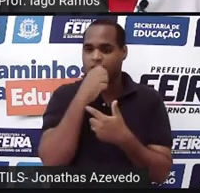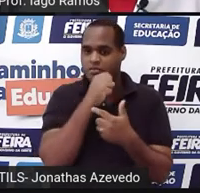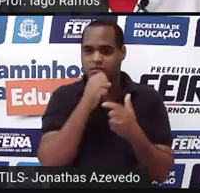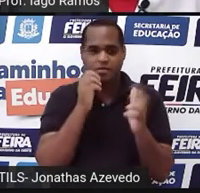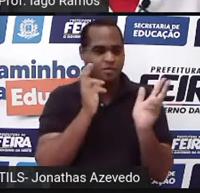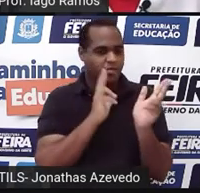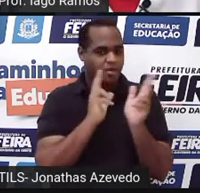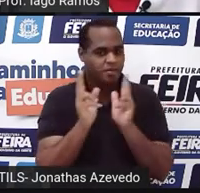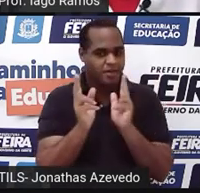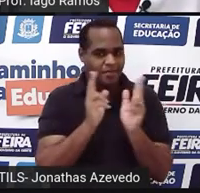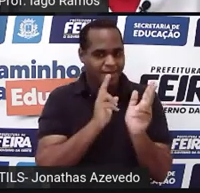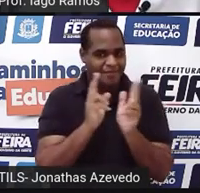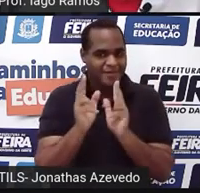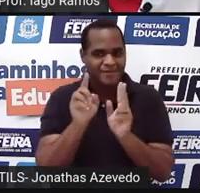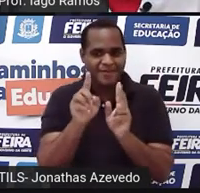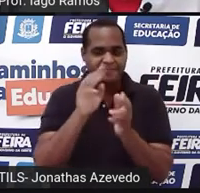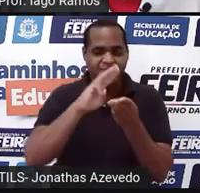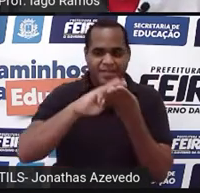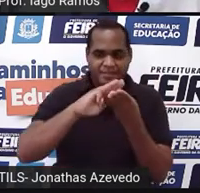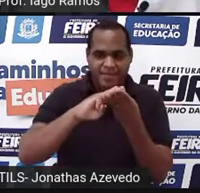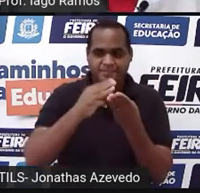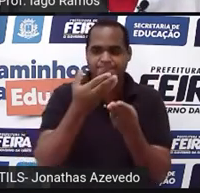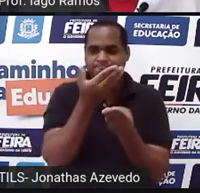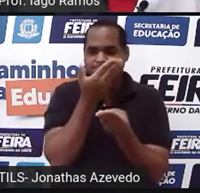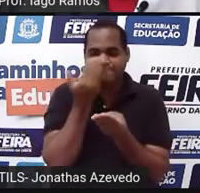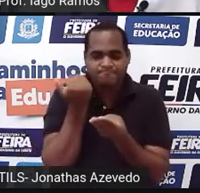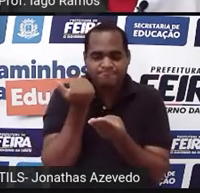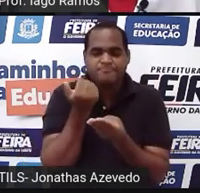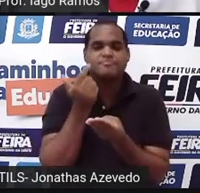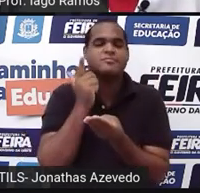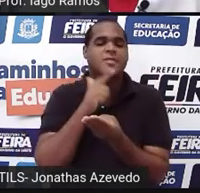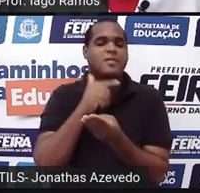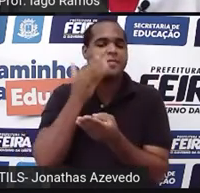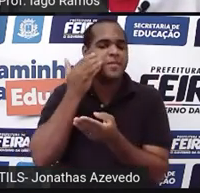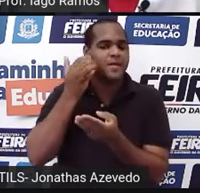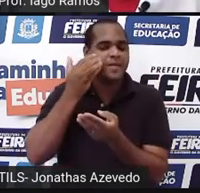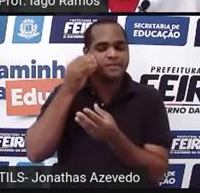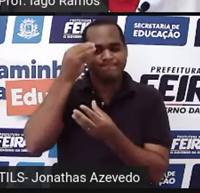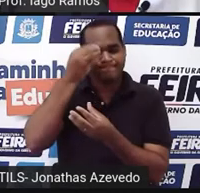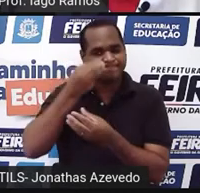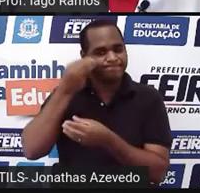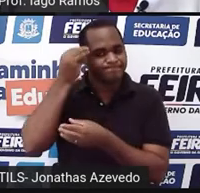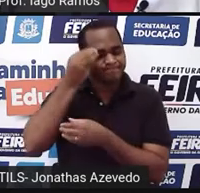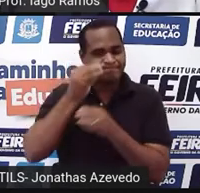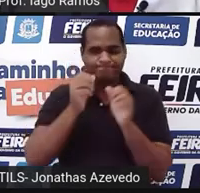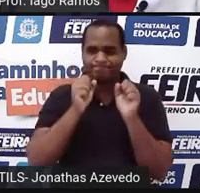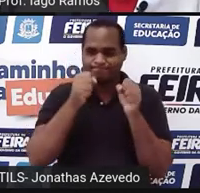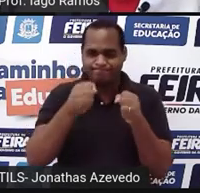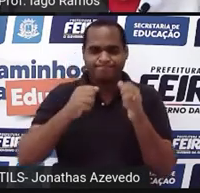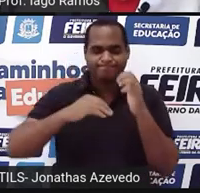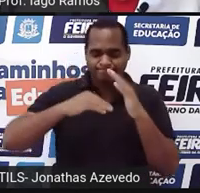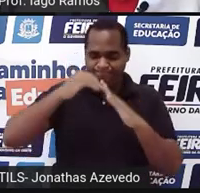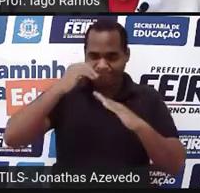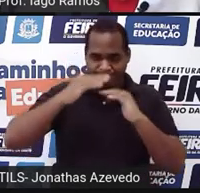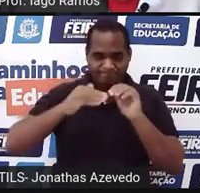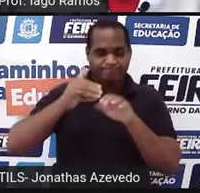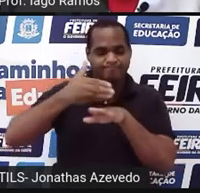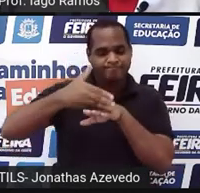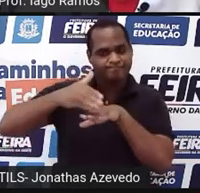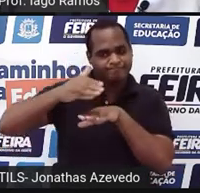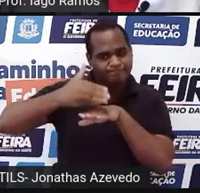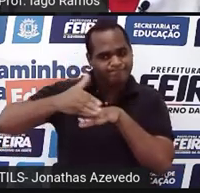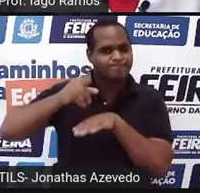nessa coisa de fazer cálculos, tá? É só uma questão de ficar praticando, tudo, olha só,